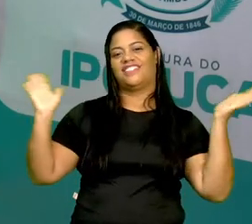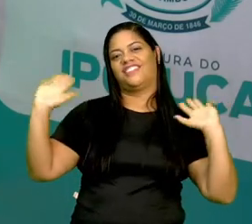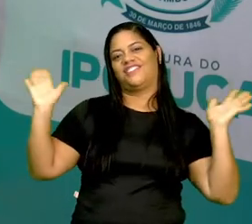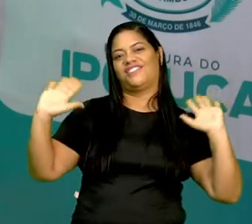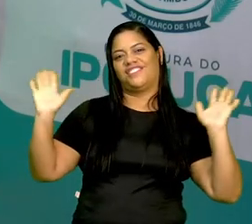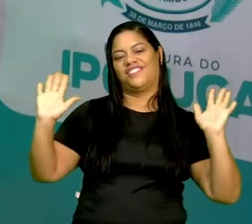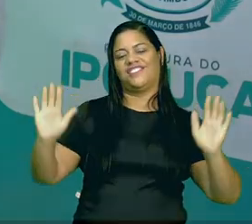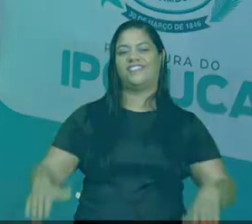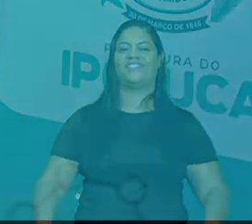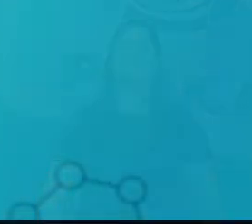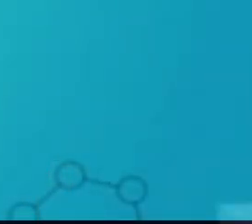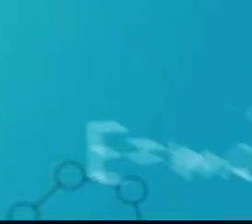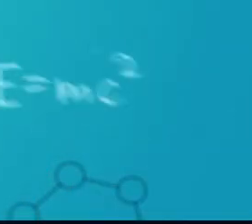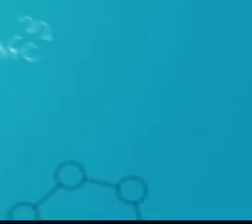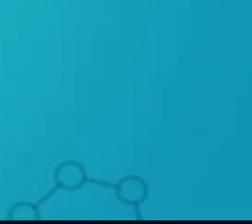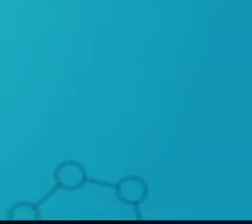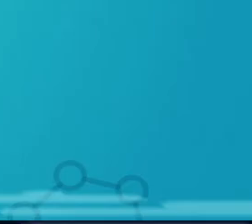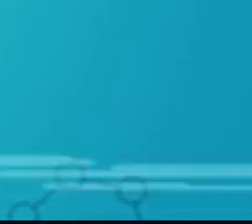lá! Música